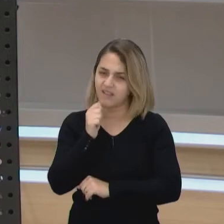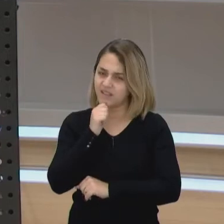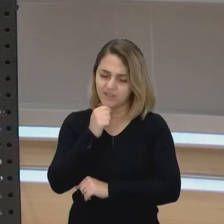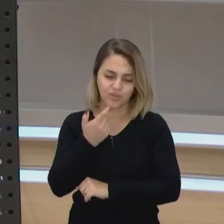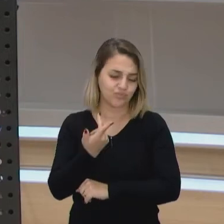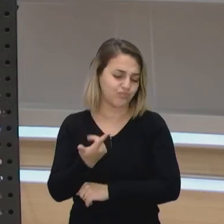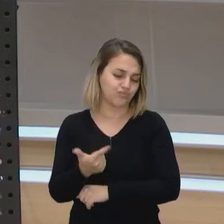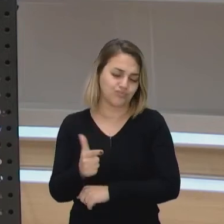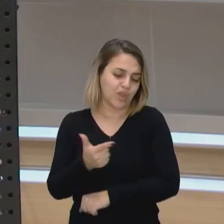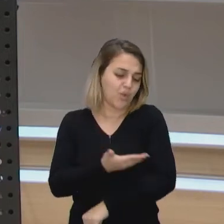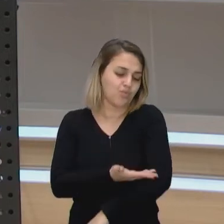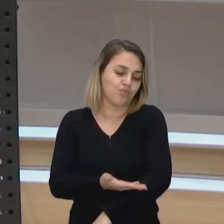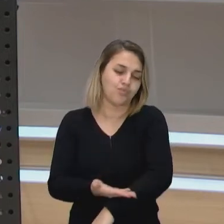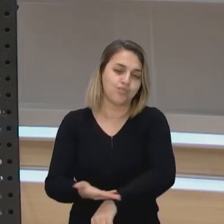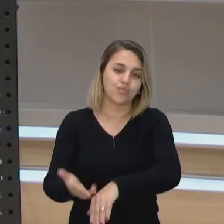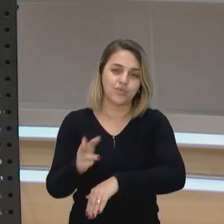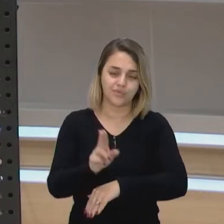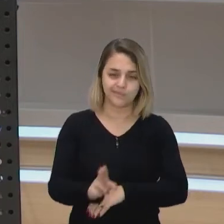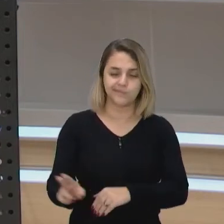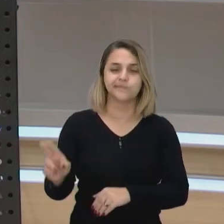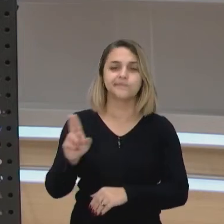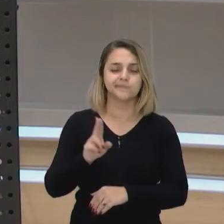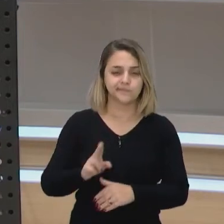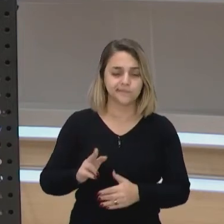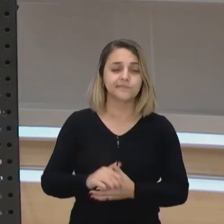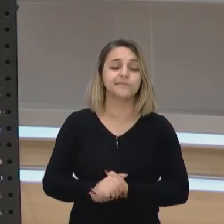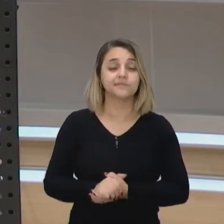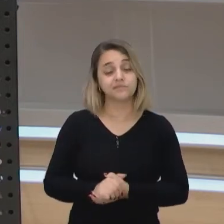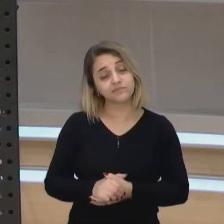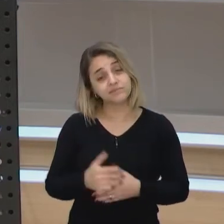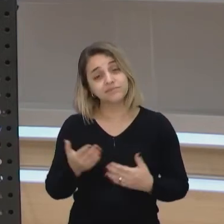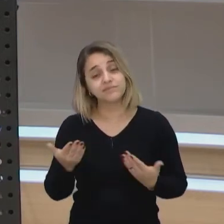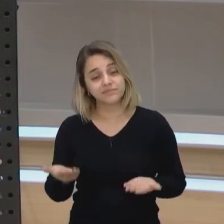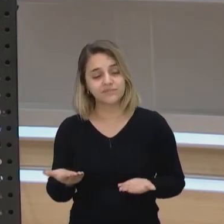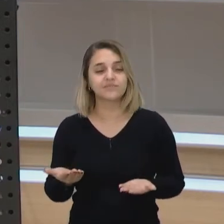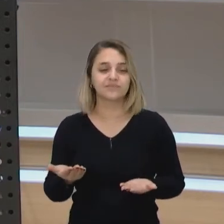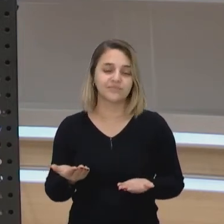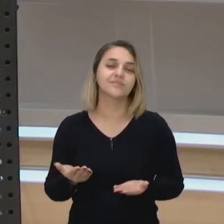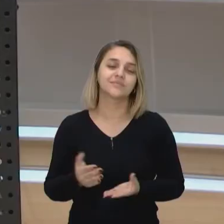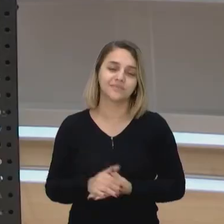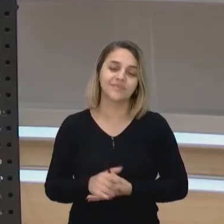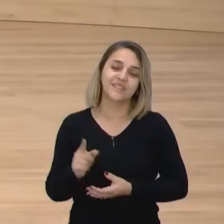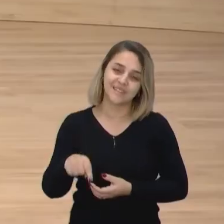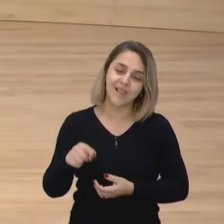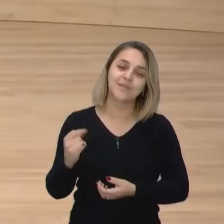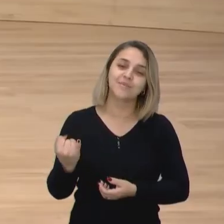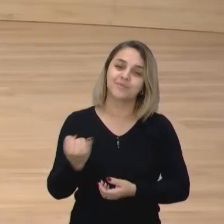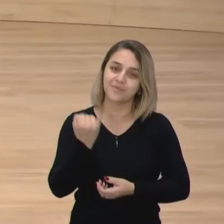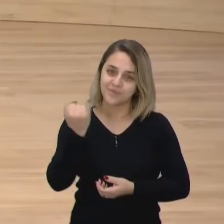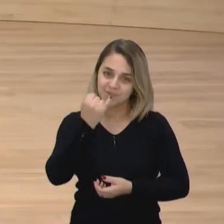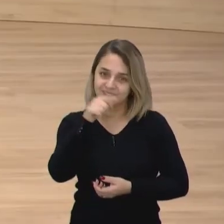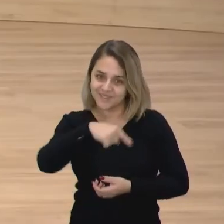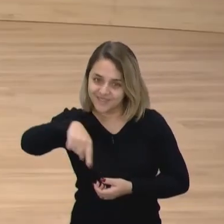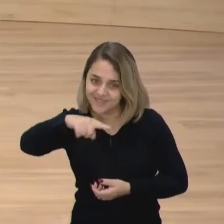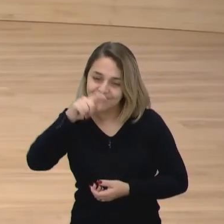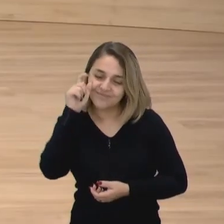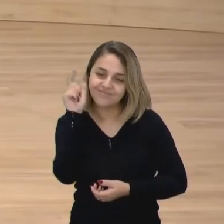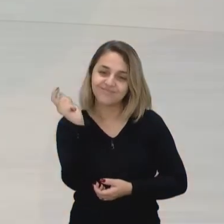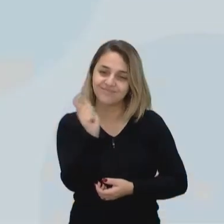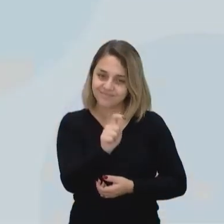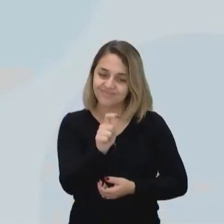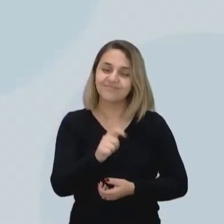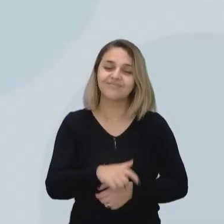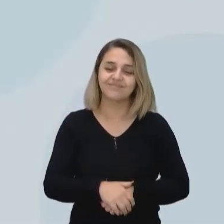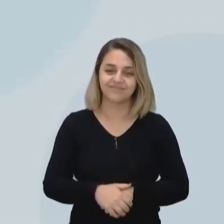muito ainda em utilização, mas já é presente essa tecnologia que